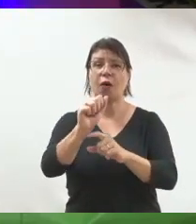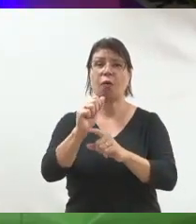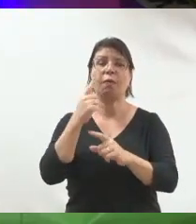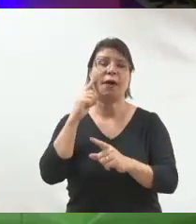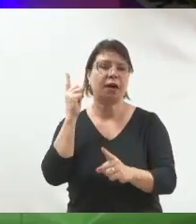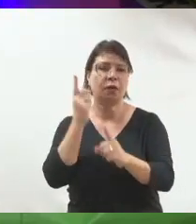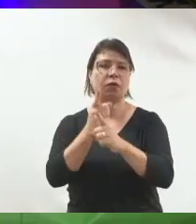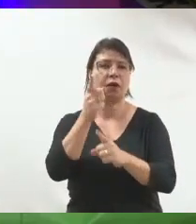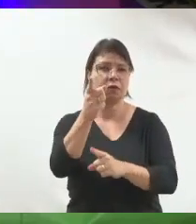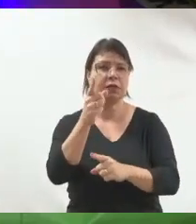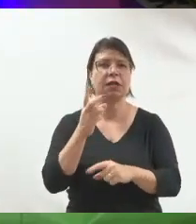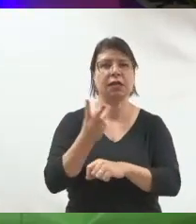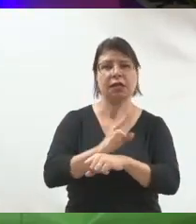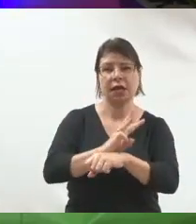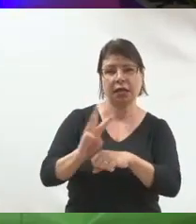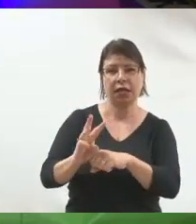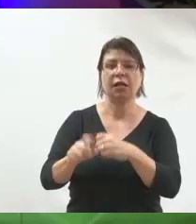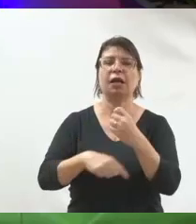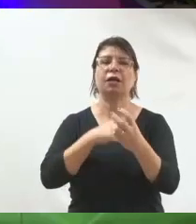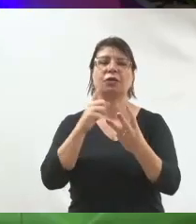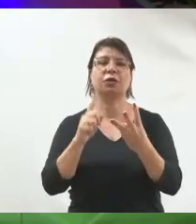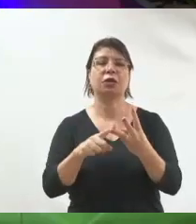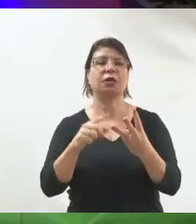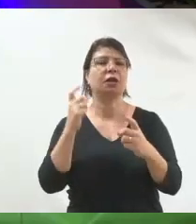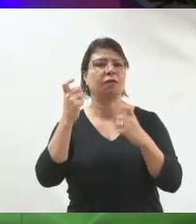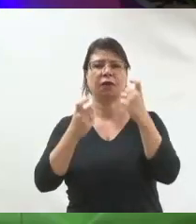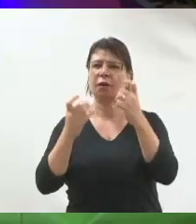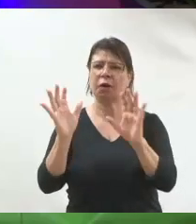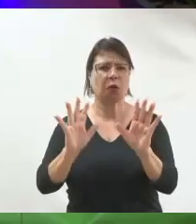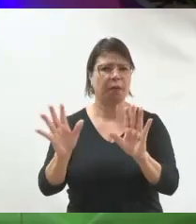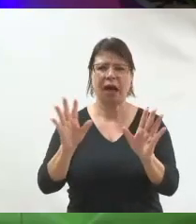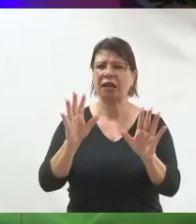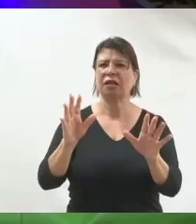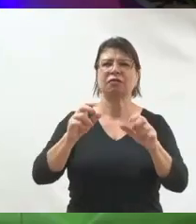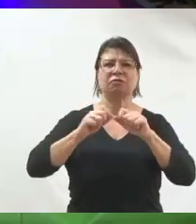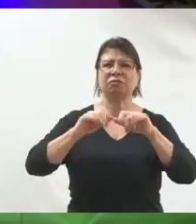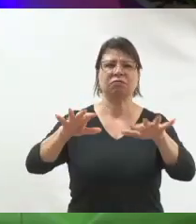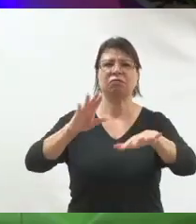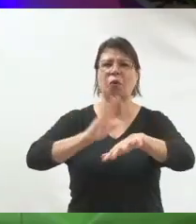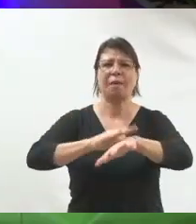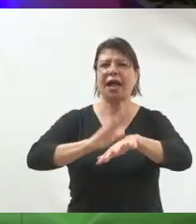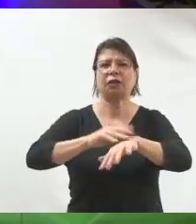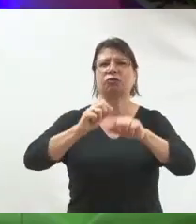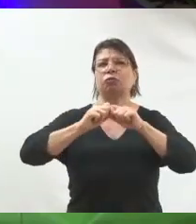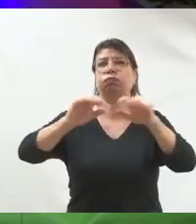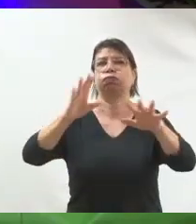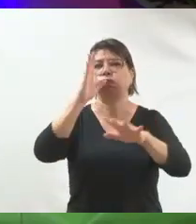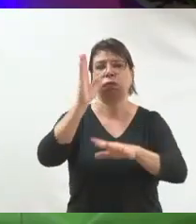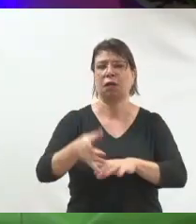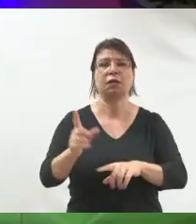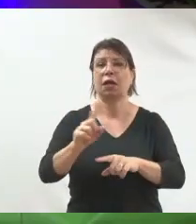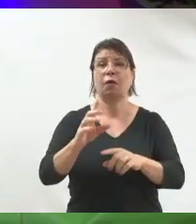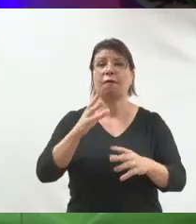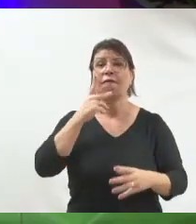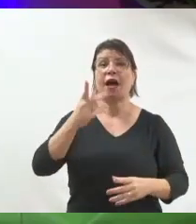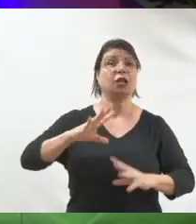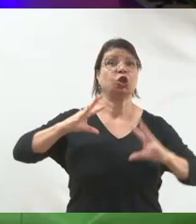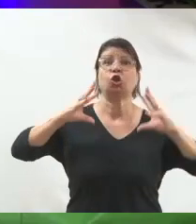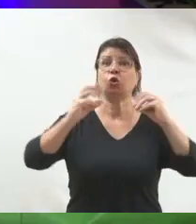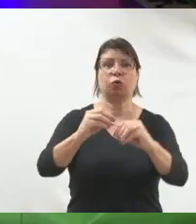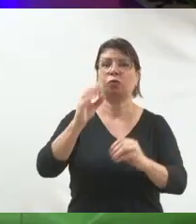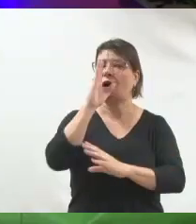encontrarem. não se preocupe tanto com as publicações em tempo real e não diga tudo de uma vez só.